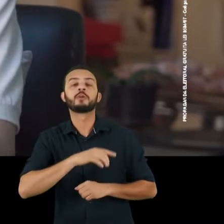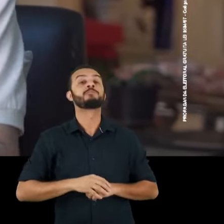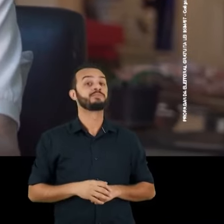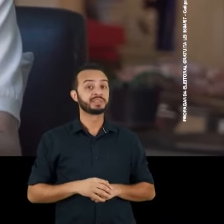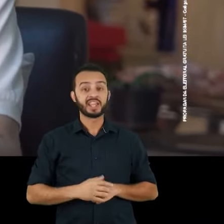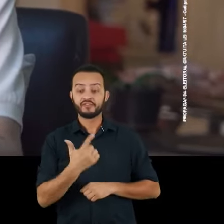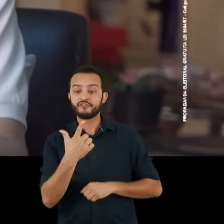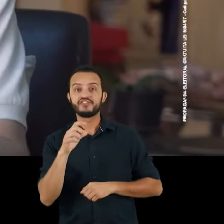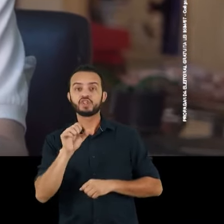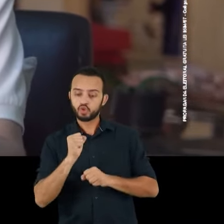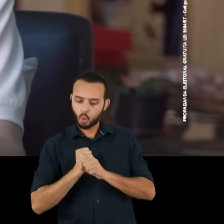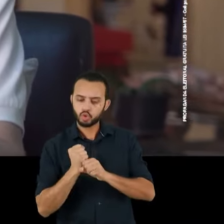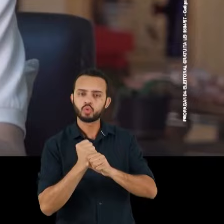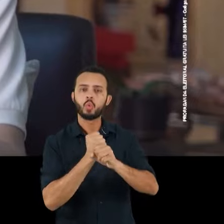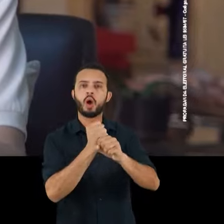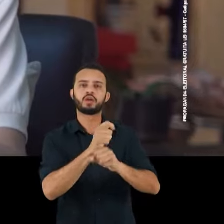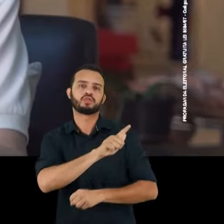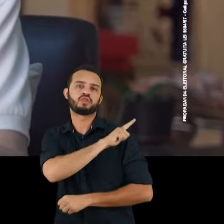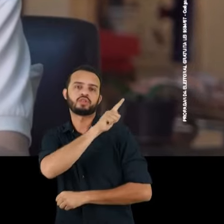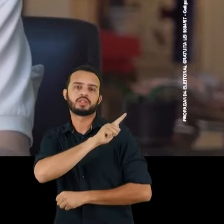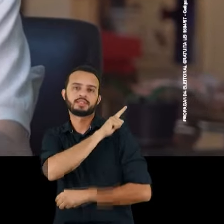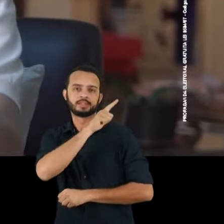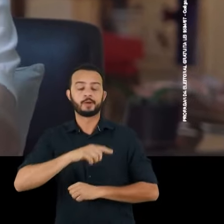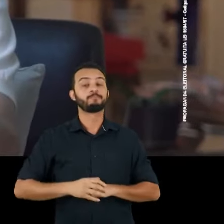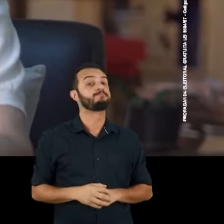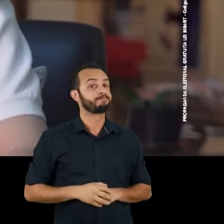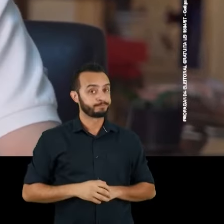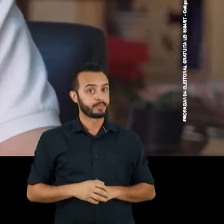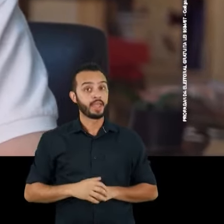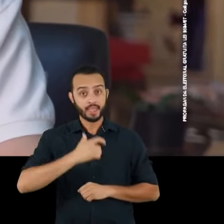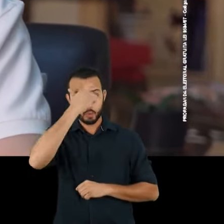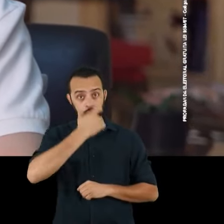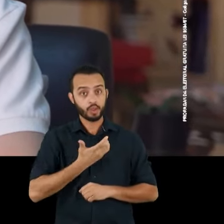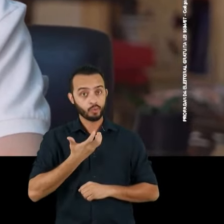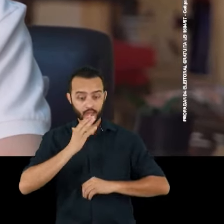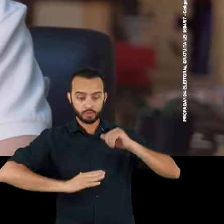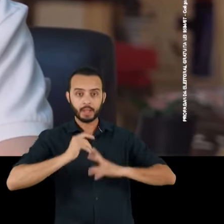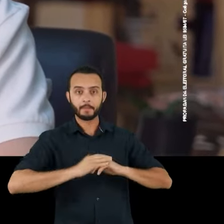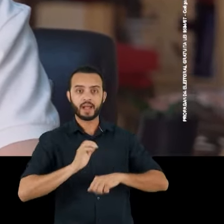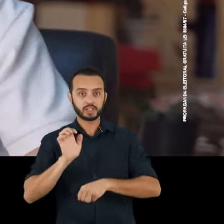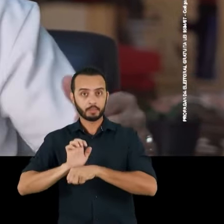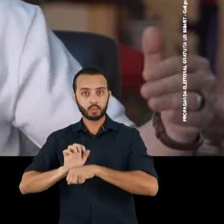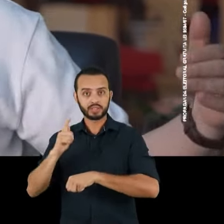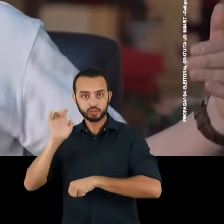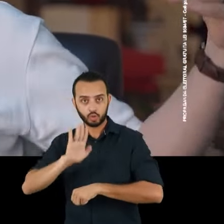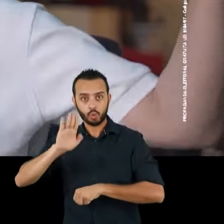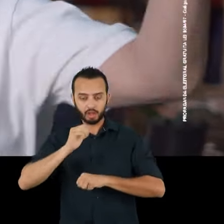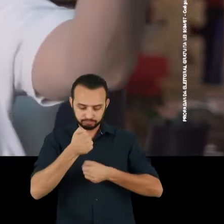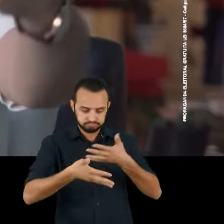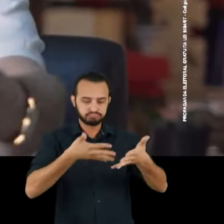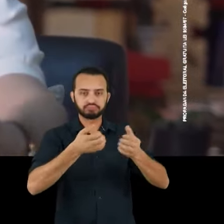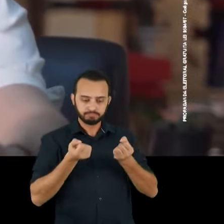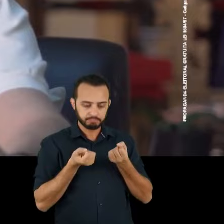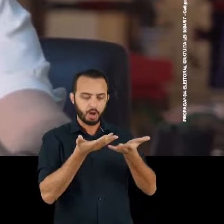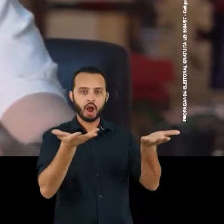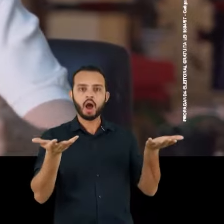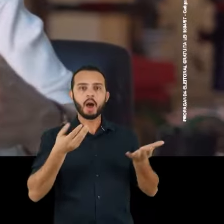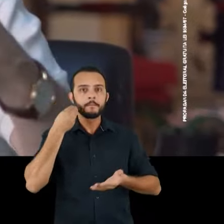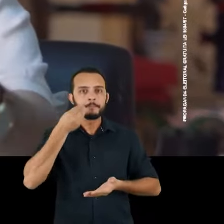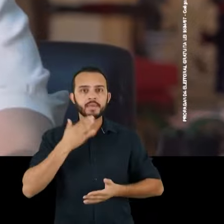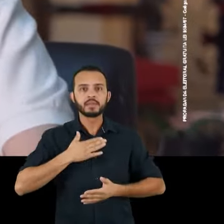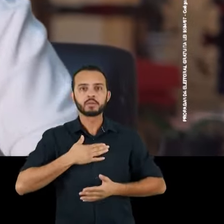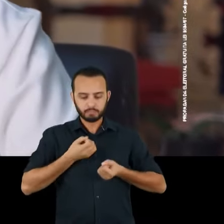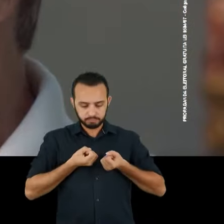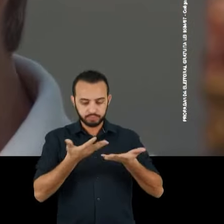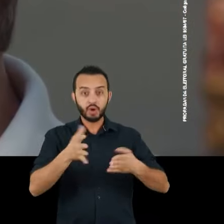São 28 anos de gestão. E é isso que eu quero colocar para Goiás. Quero colocar toda esta experiência